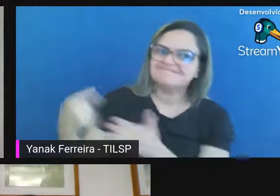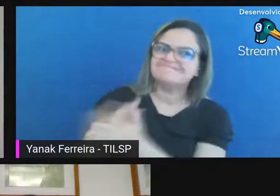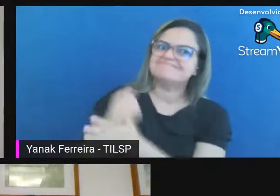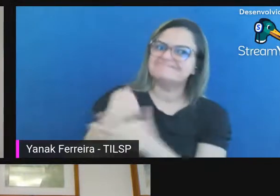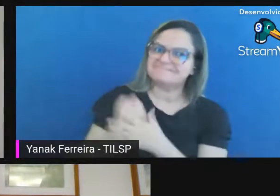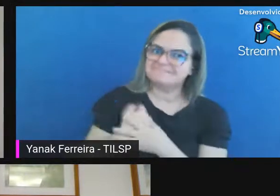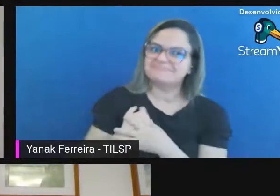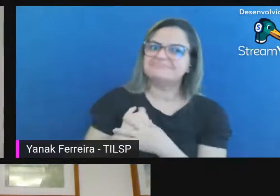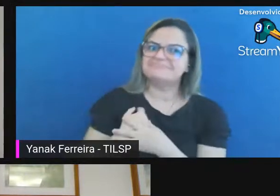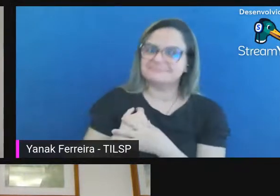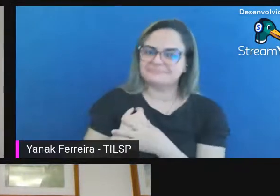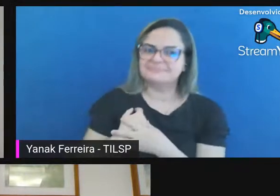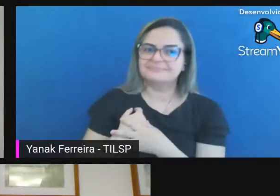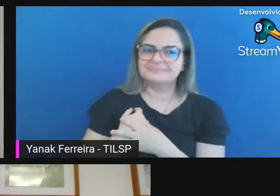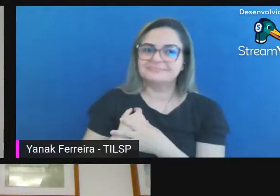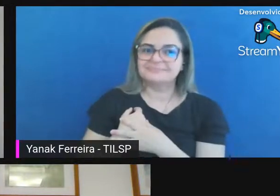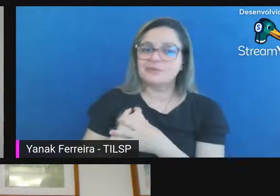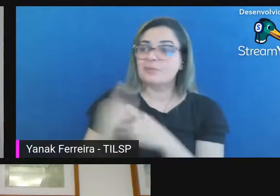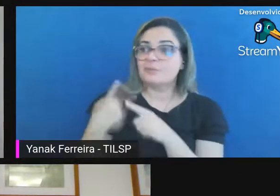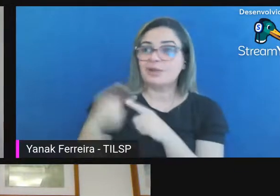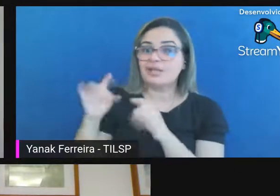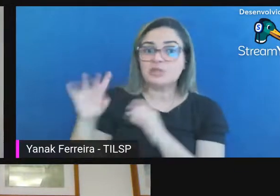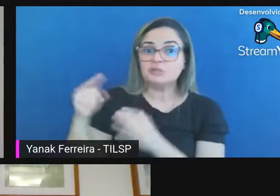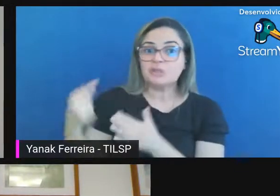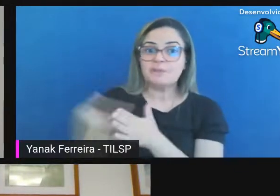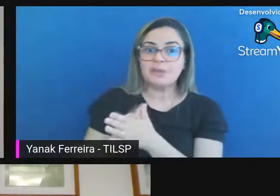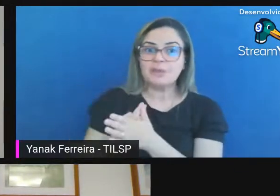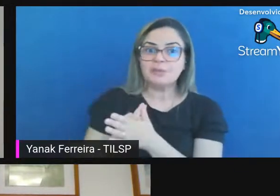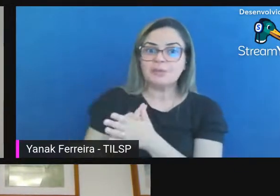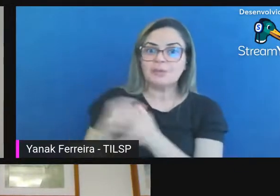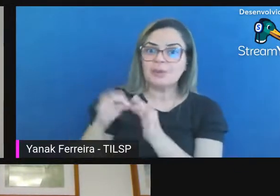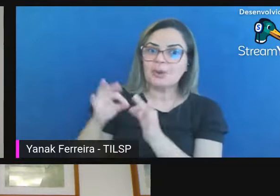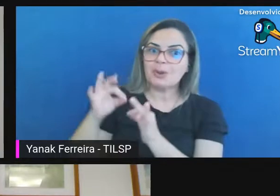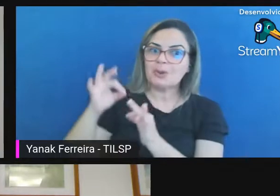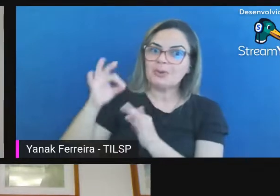construíram um arrasoado prévio